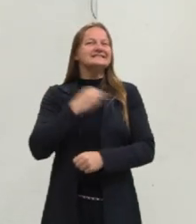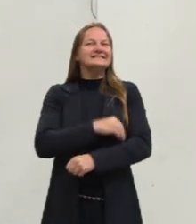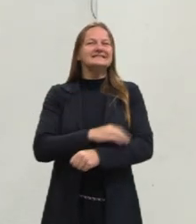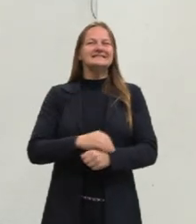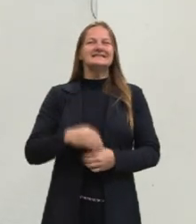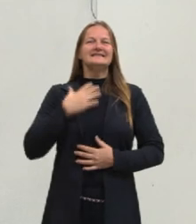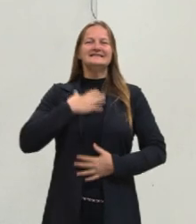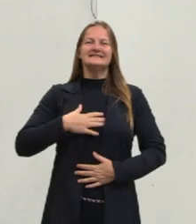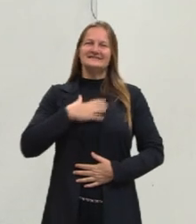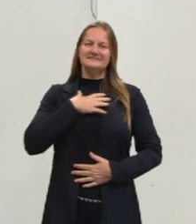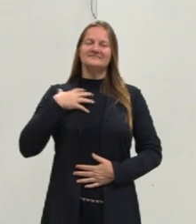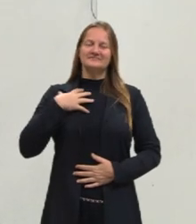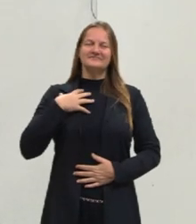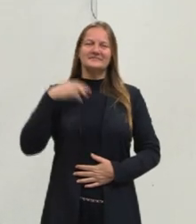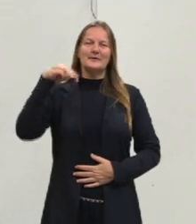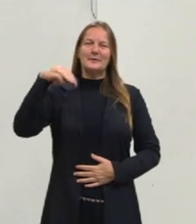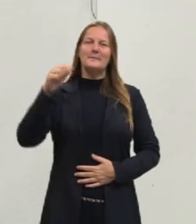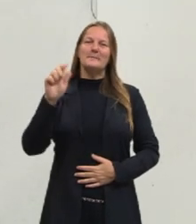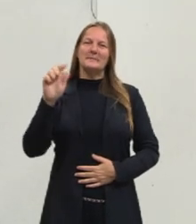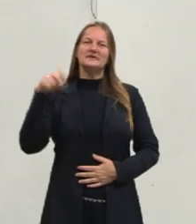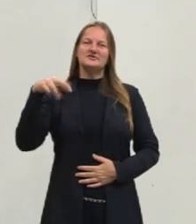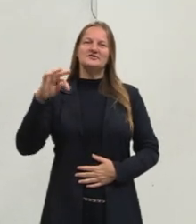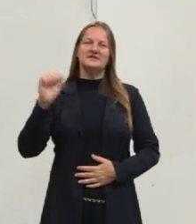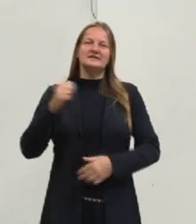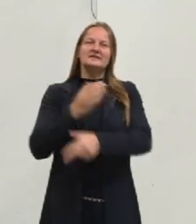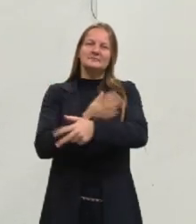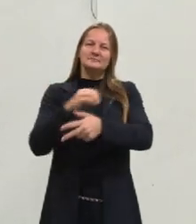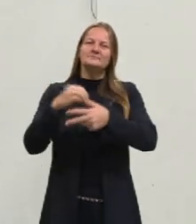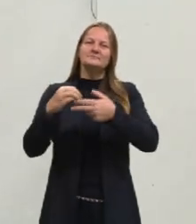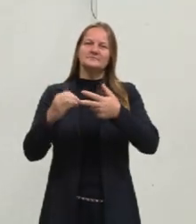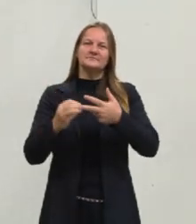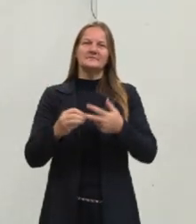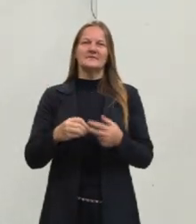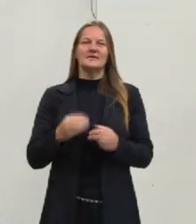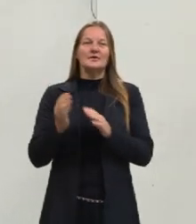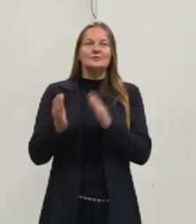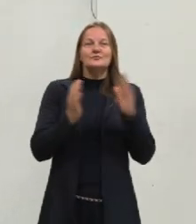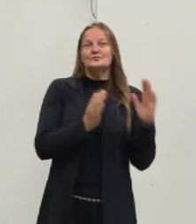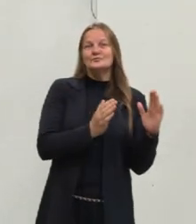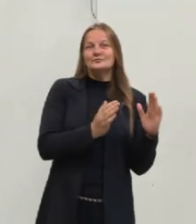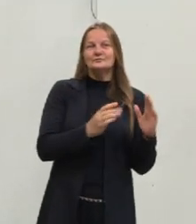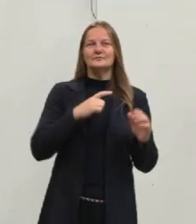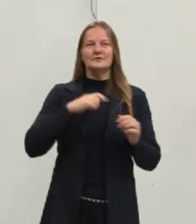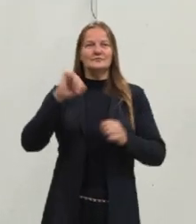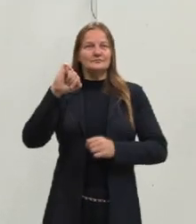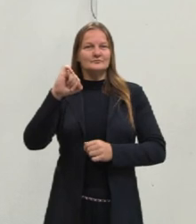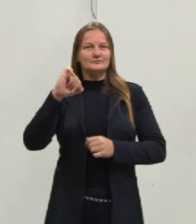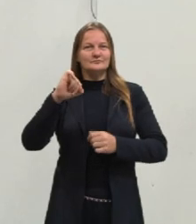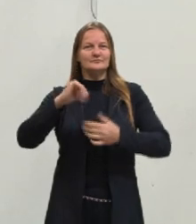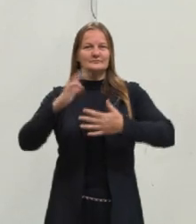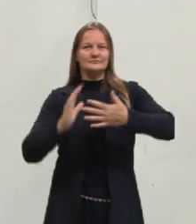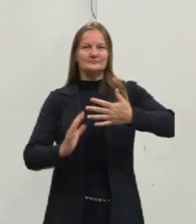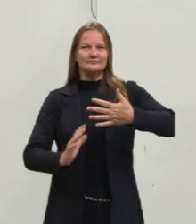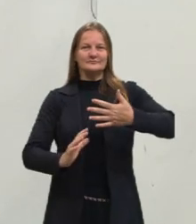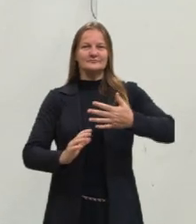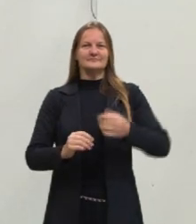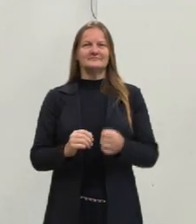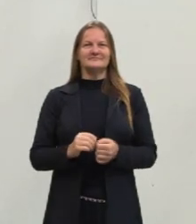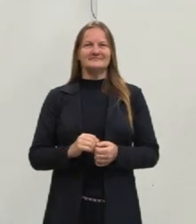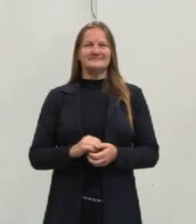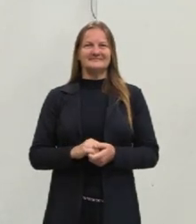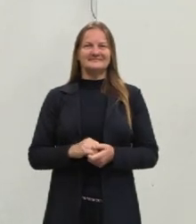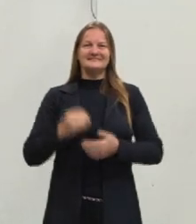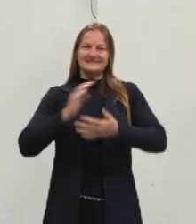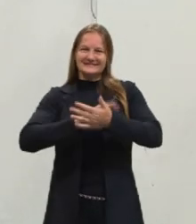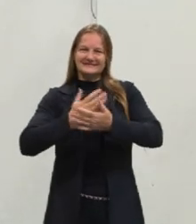a camiseta magenta do programa do Pré-Enem. Aqui do ladinho a gente tem a Lucimeia Conig, sendo